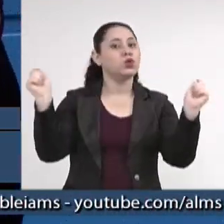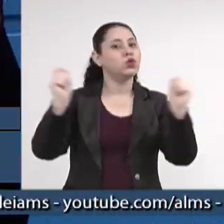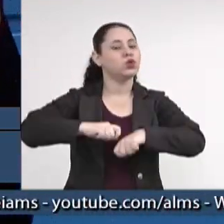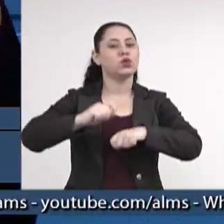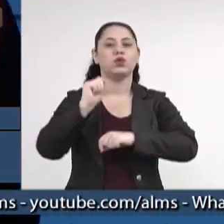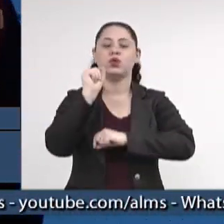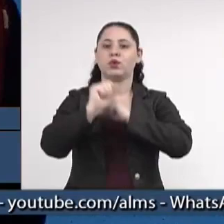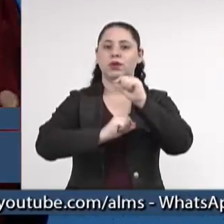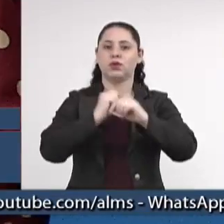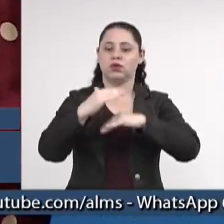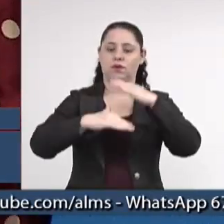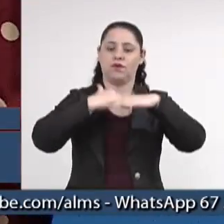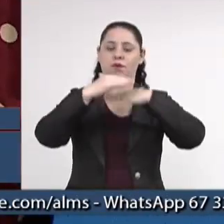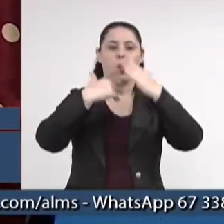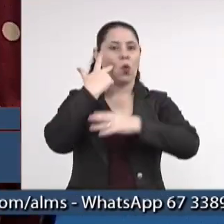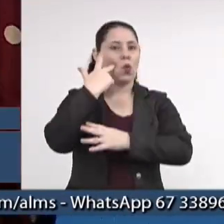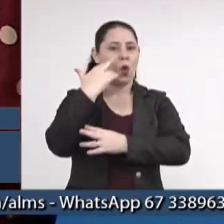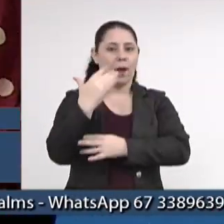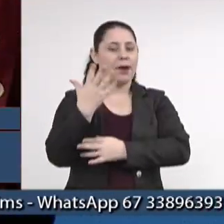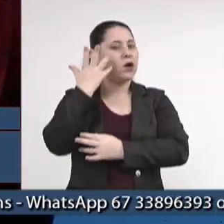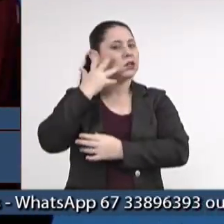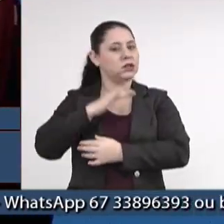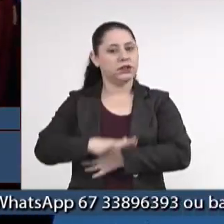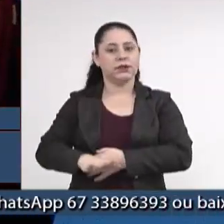o crescimento normal infantil.